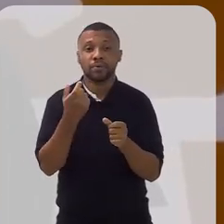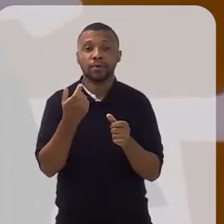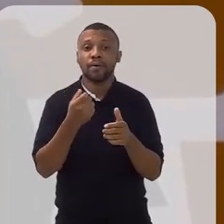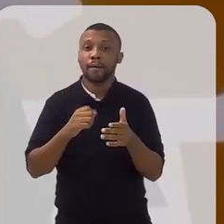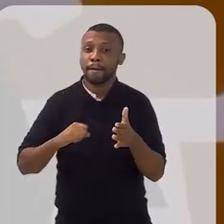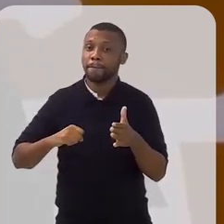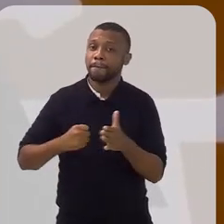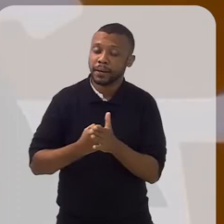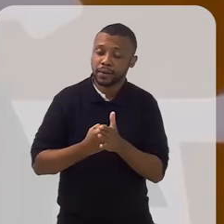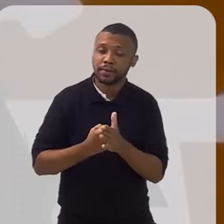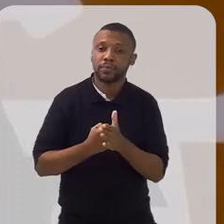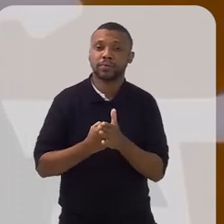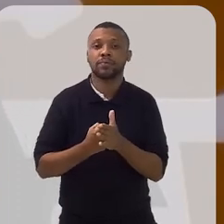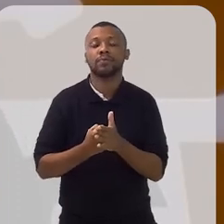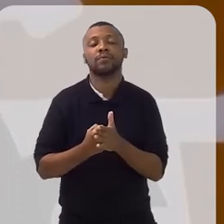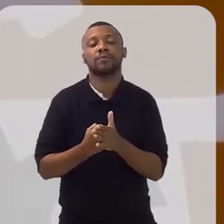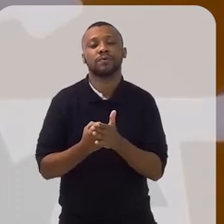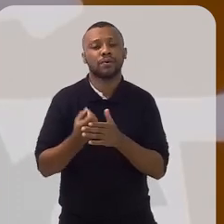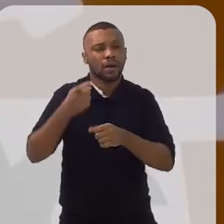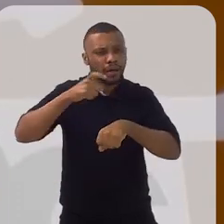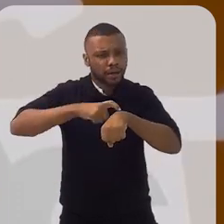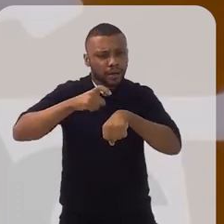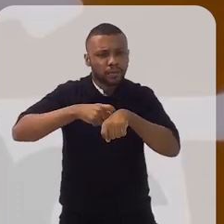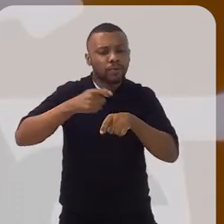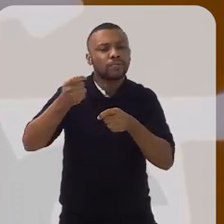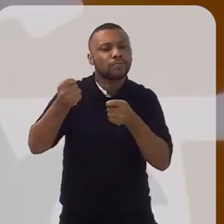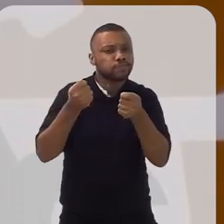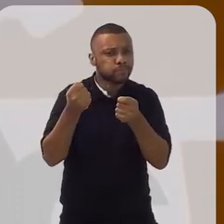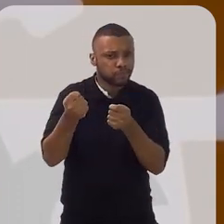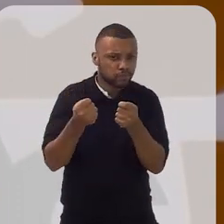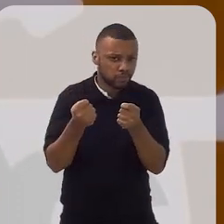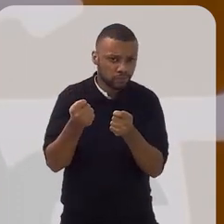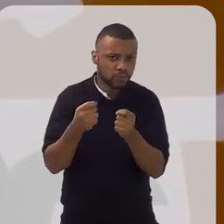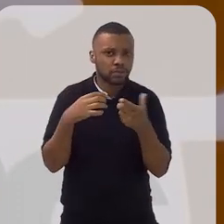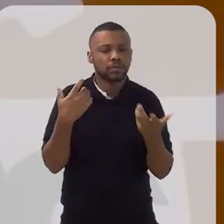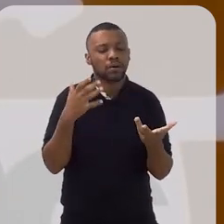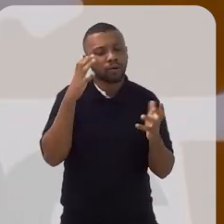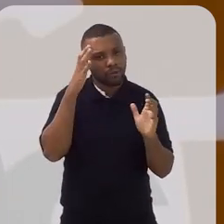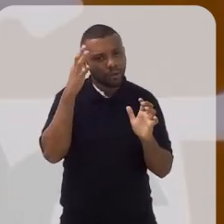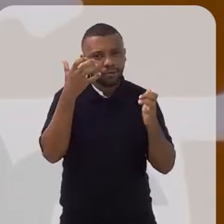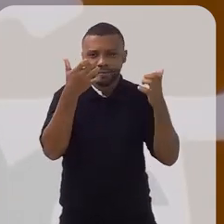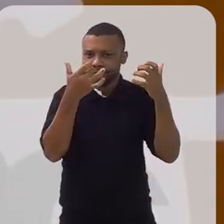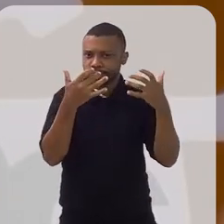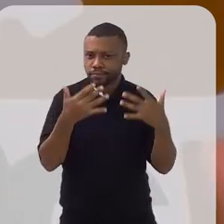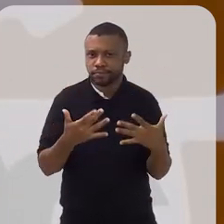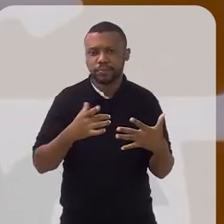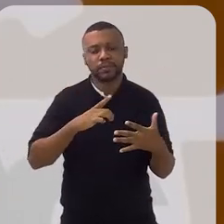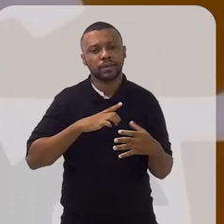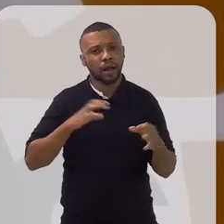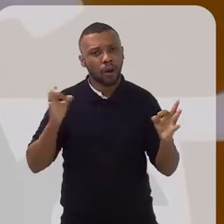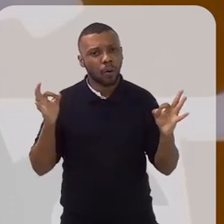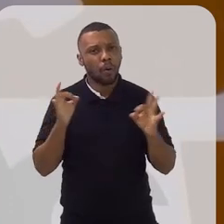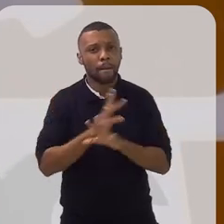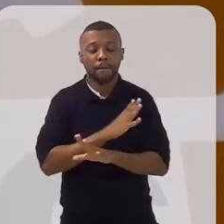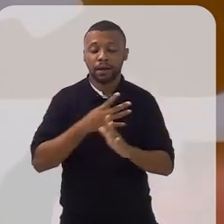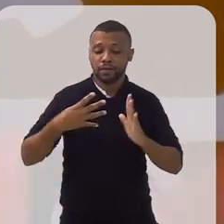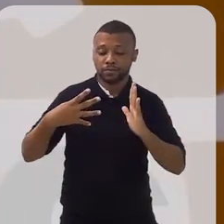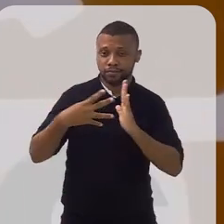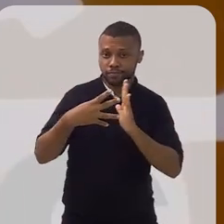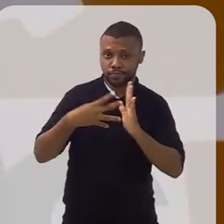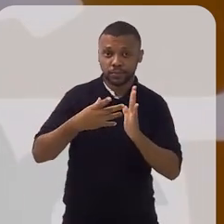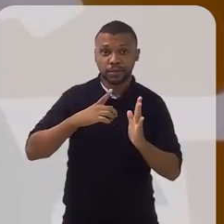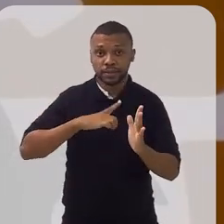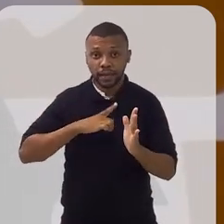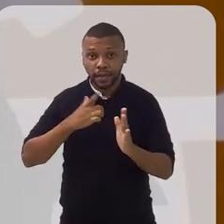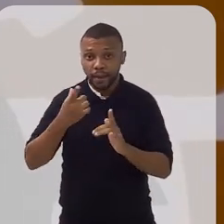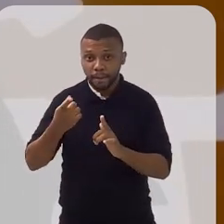imposto retido na fonte com o imposto a pagar ali na hora do ajuste. Então, definiu-se que você está no formulário completo e que